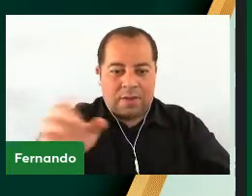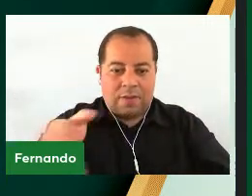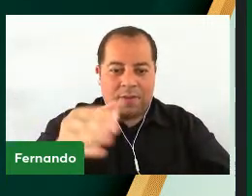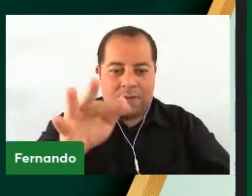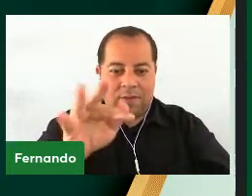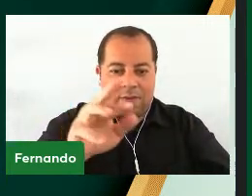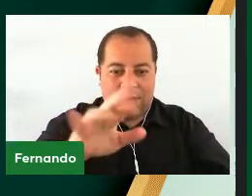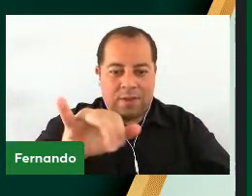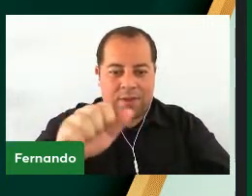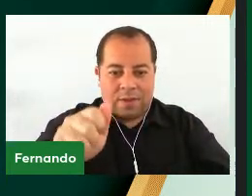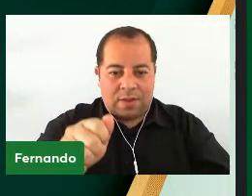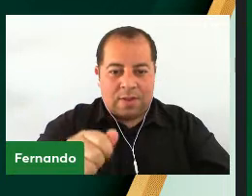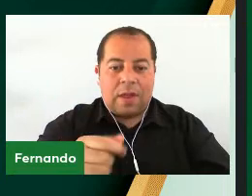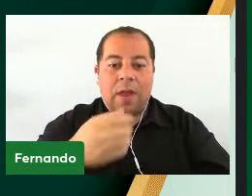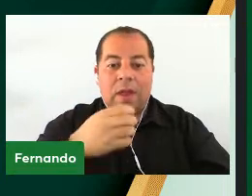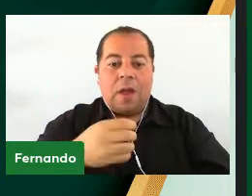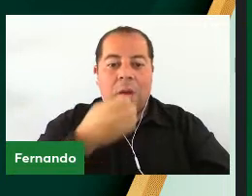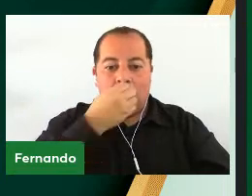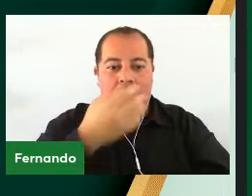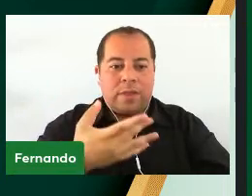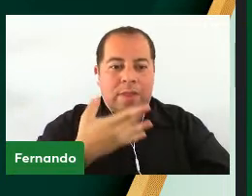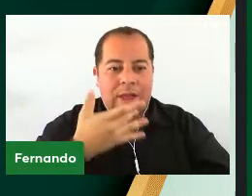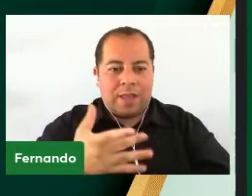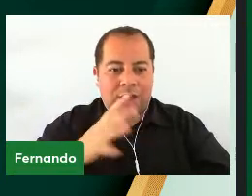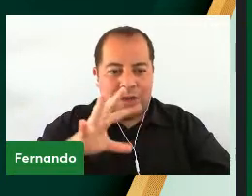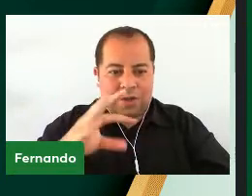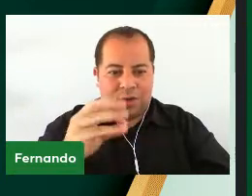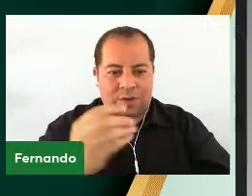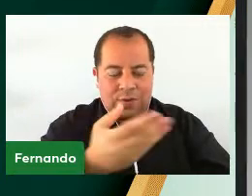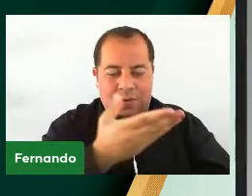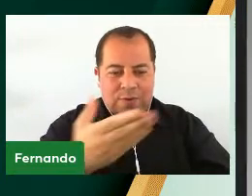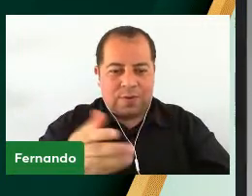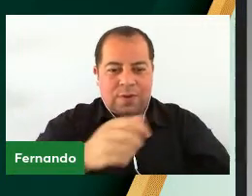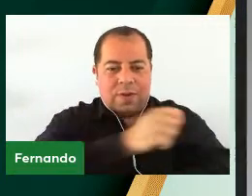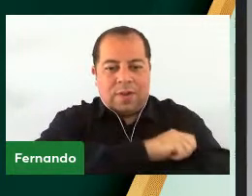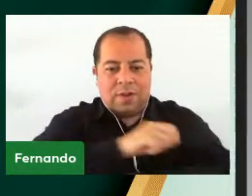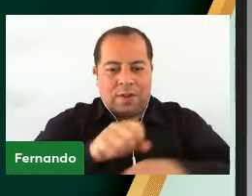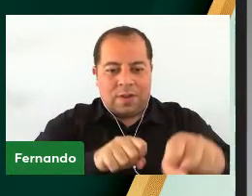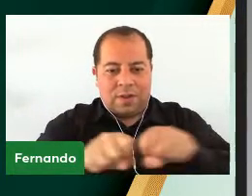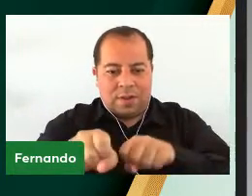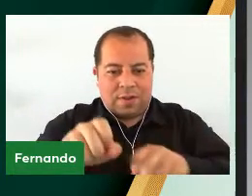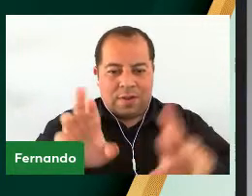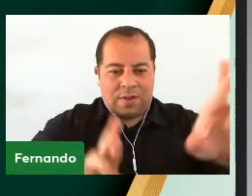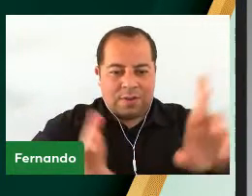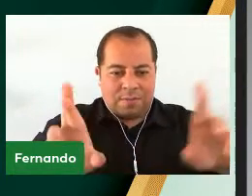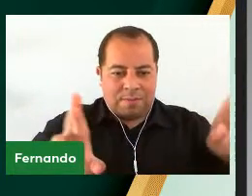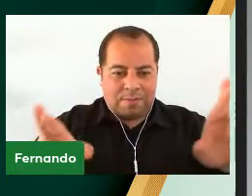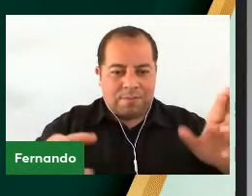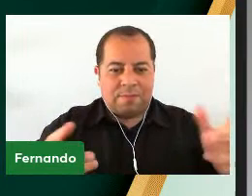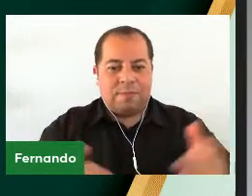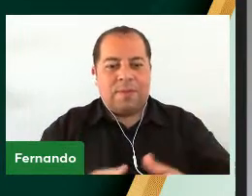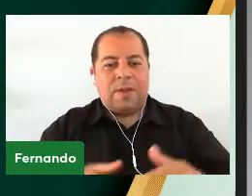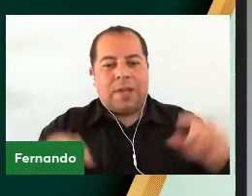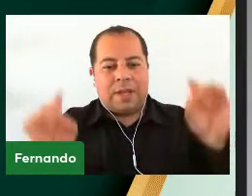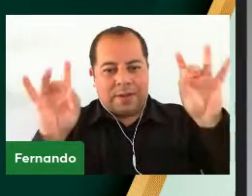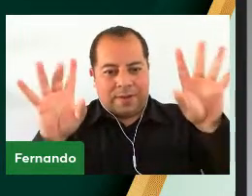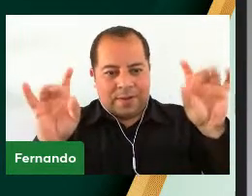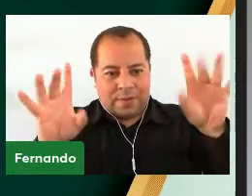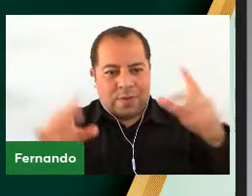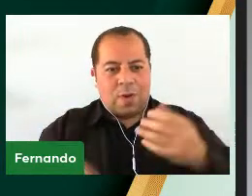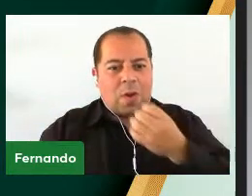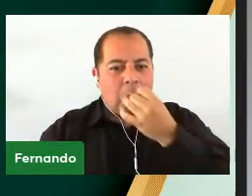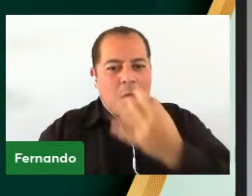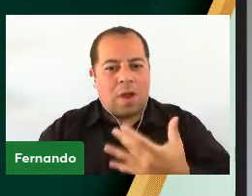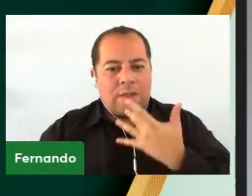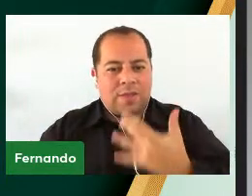Boa tarde a todos. Boa tarde a todos os formandos, as autoridades presentes e, em especial, boa tarde aos